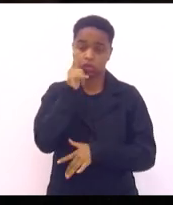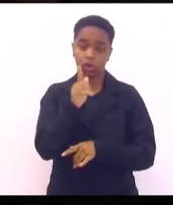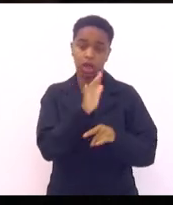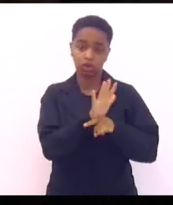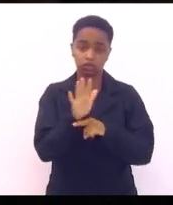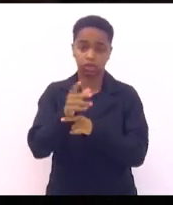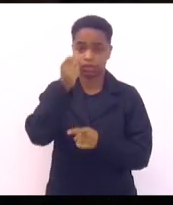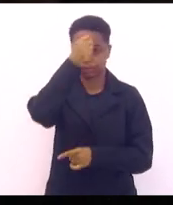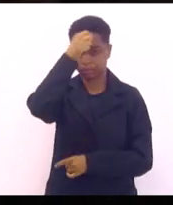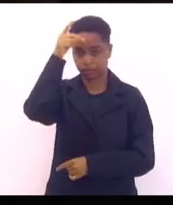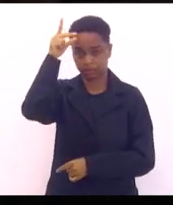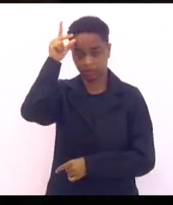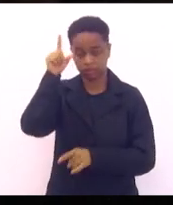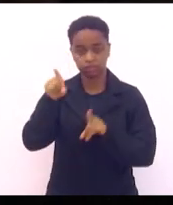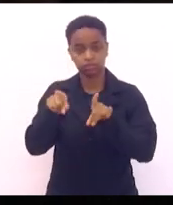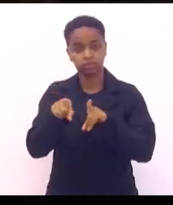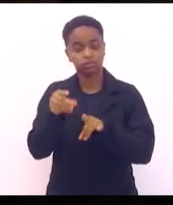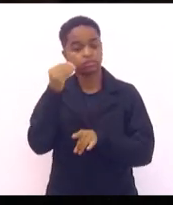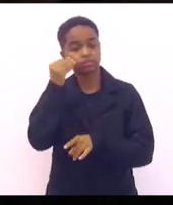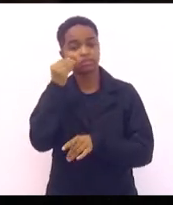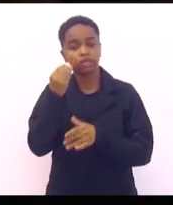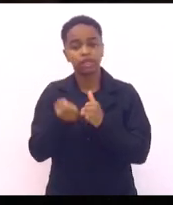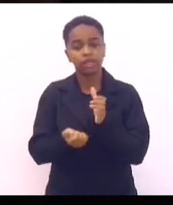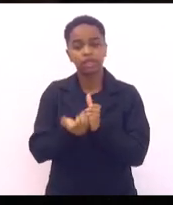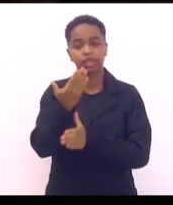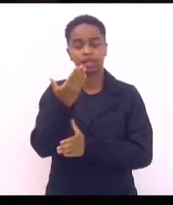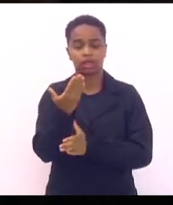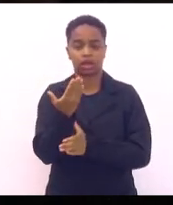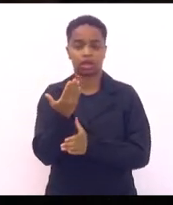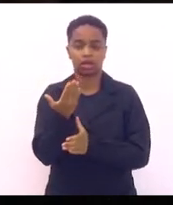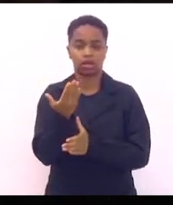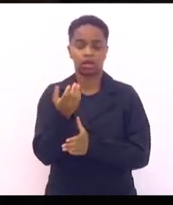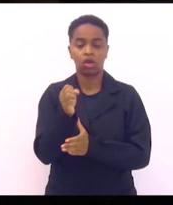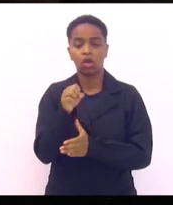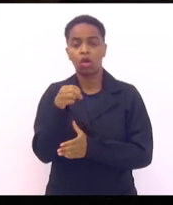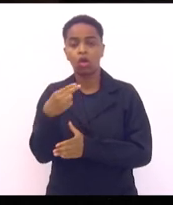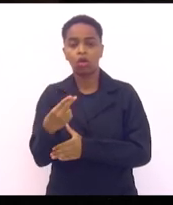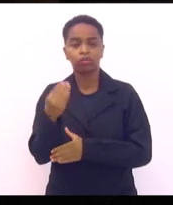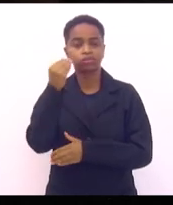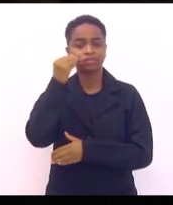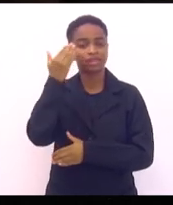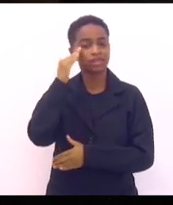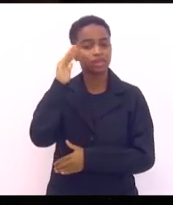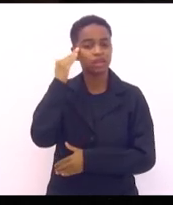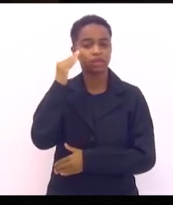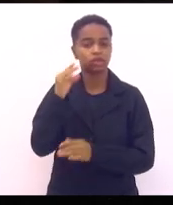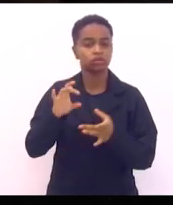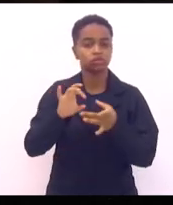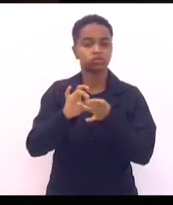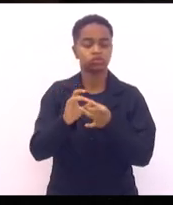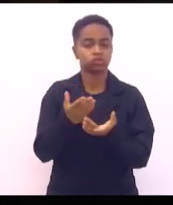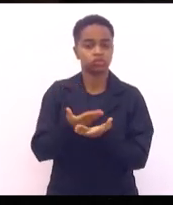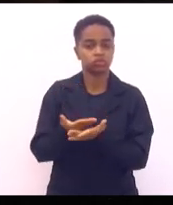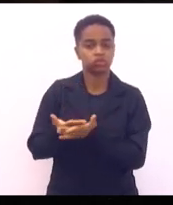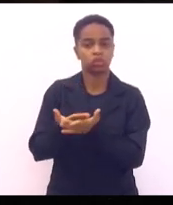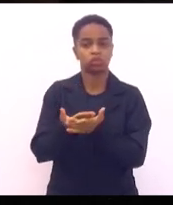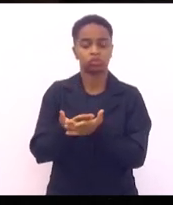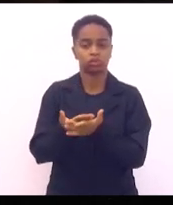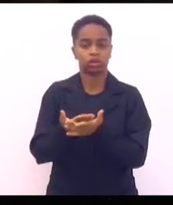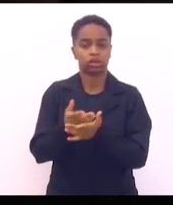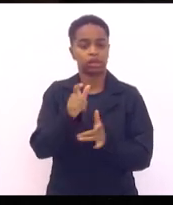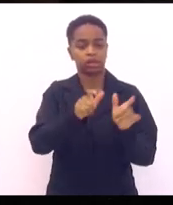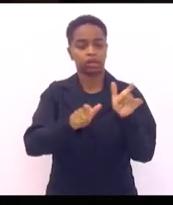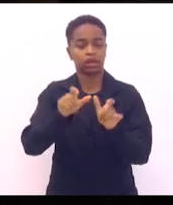prefeitos a implantar a esse tipo ou pelo menos entender esse estudo que foi feito pelos alunos e